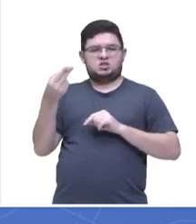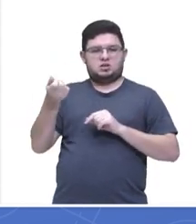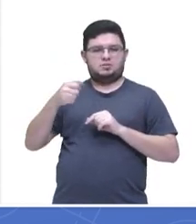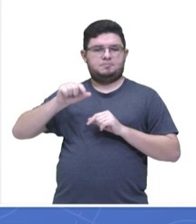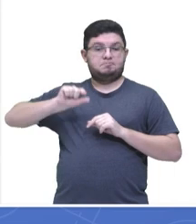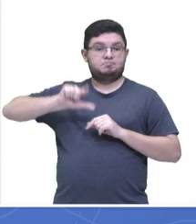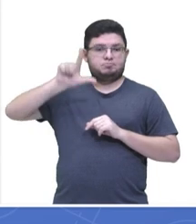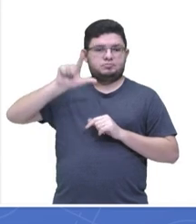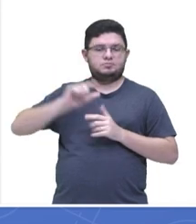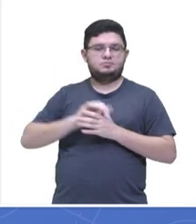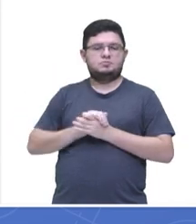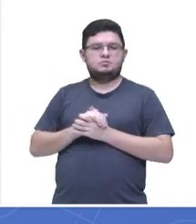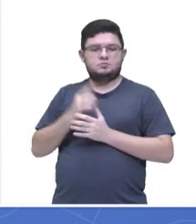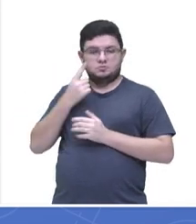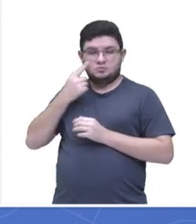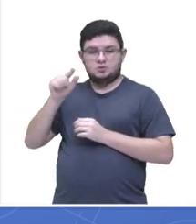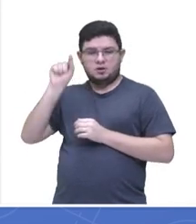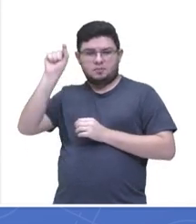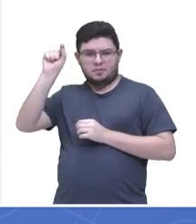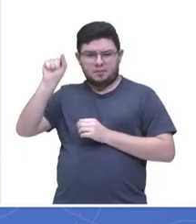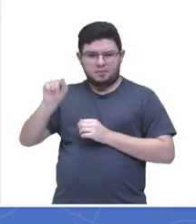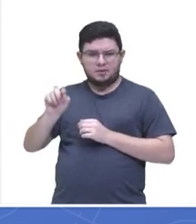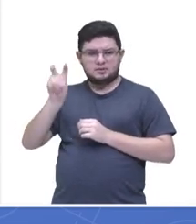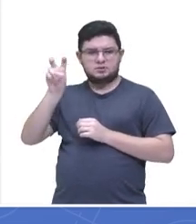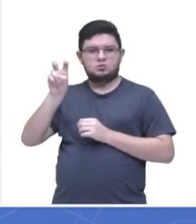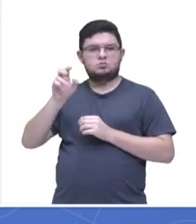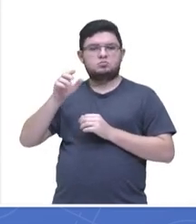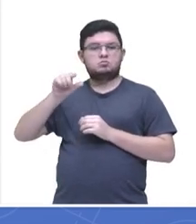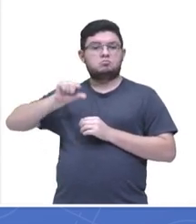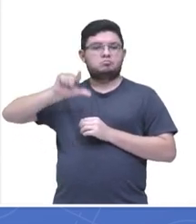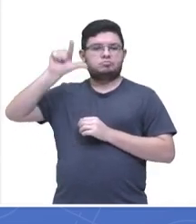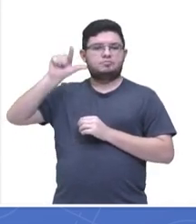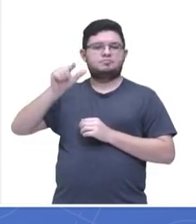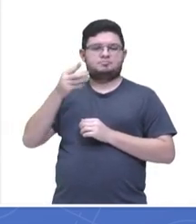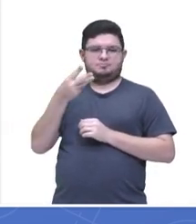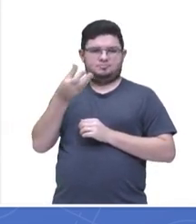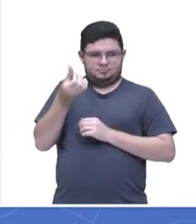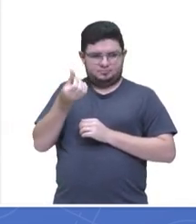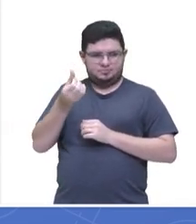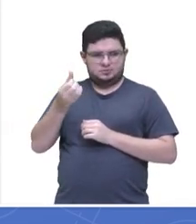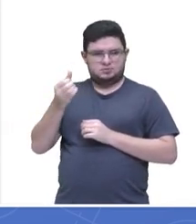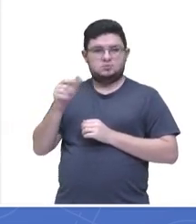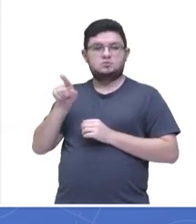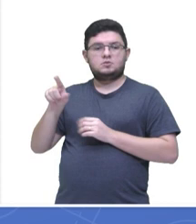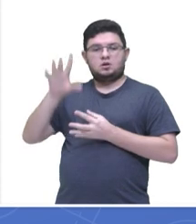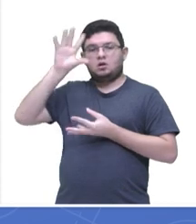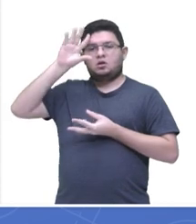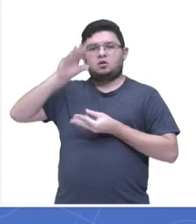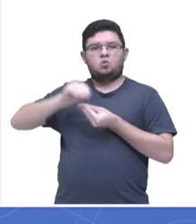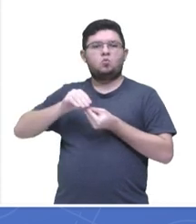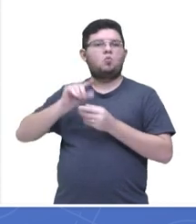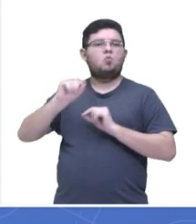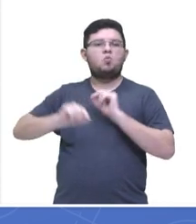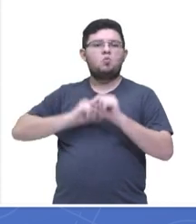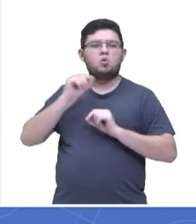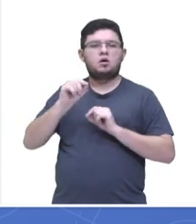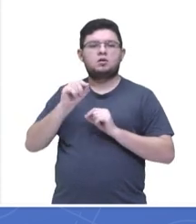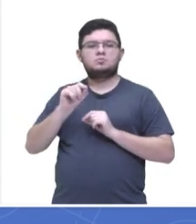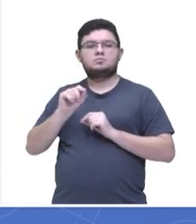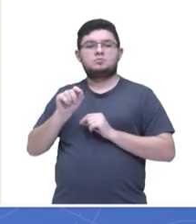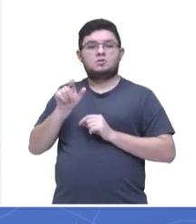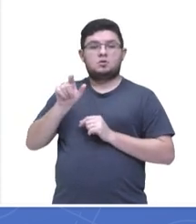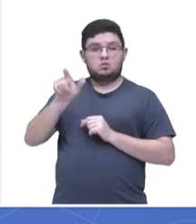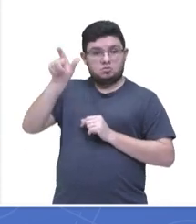pessoal, a maior mediana foi 36. Automaticamente, então, a resposta ou o